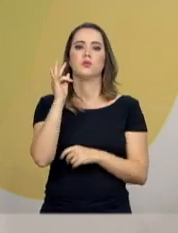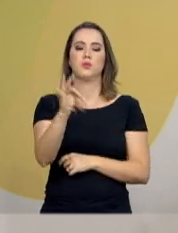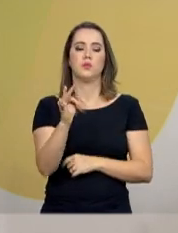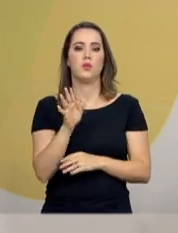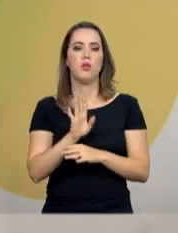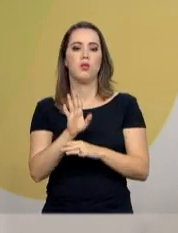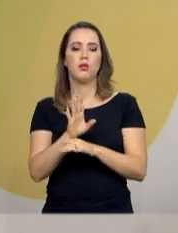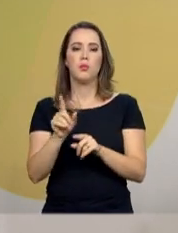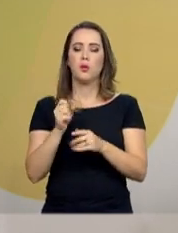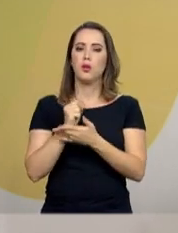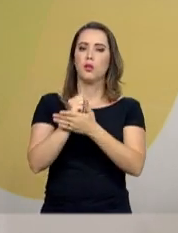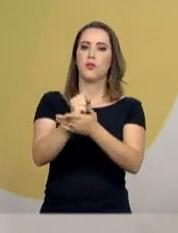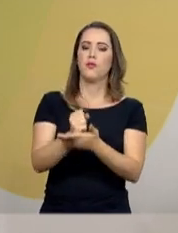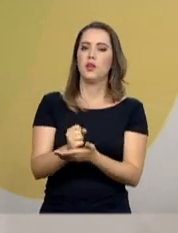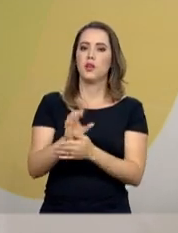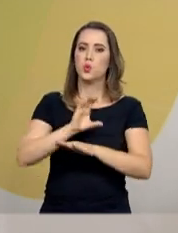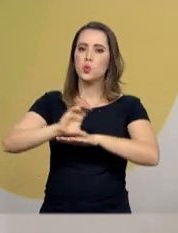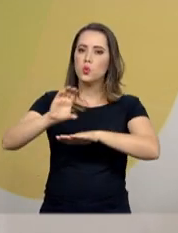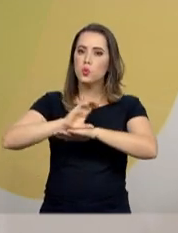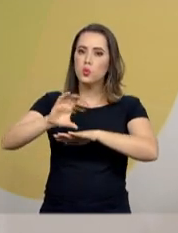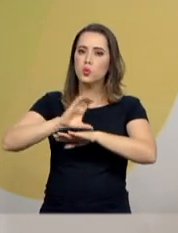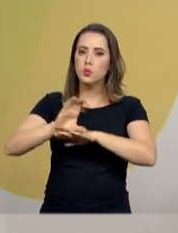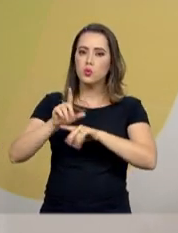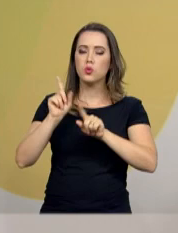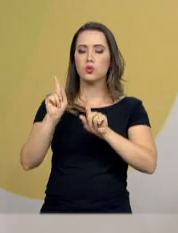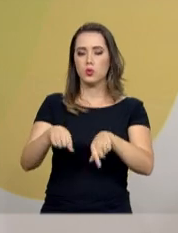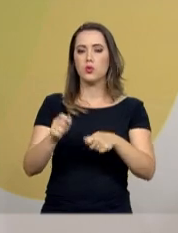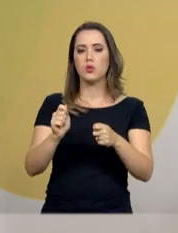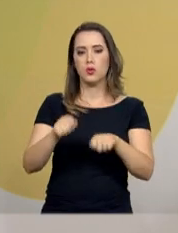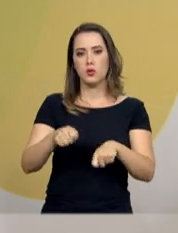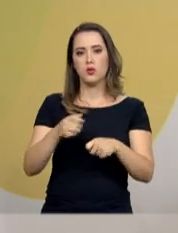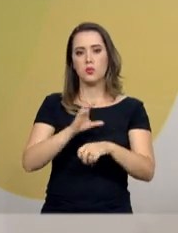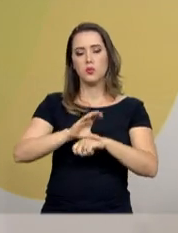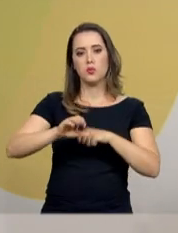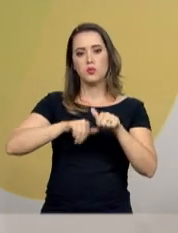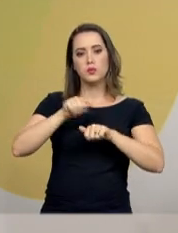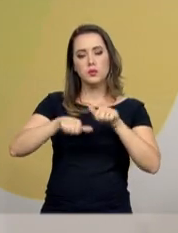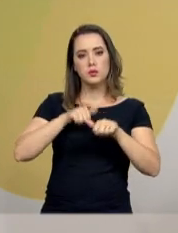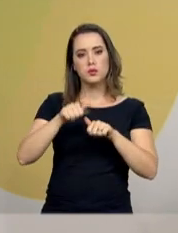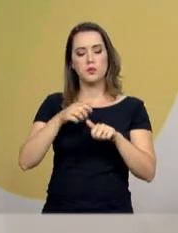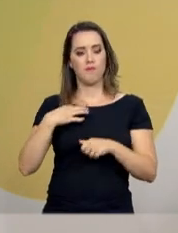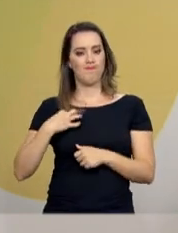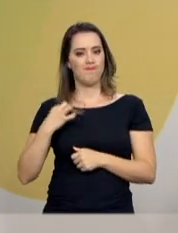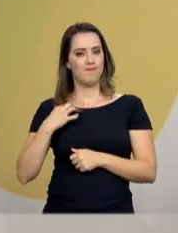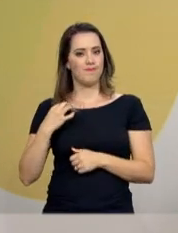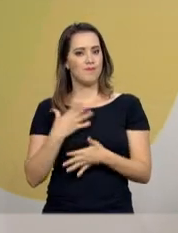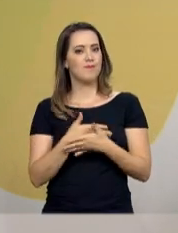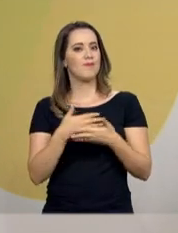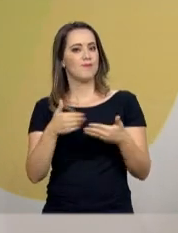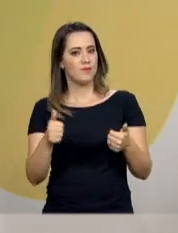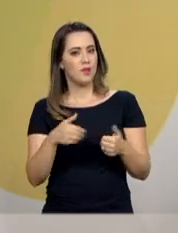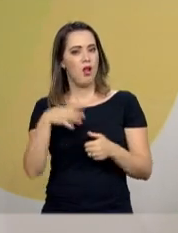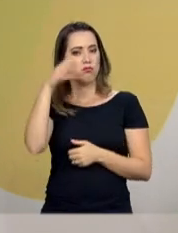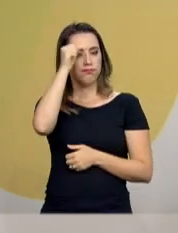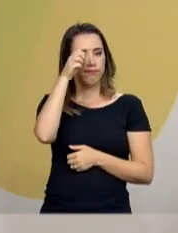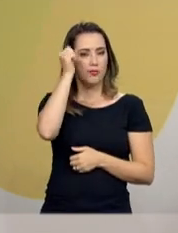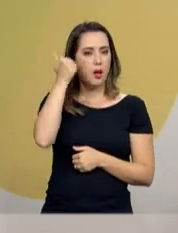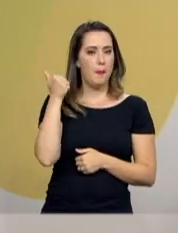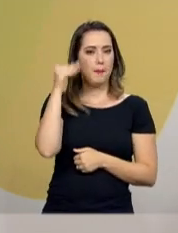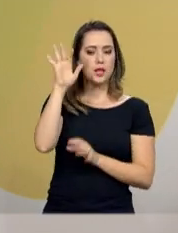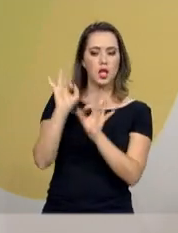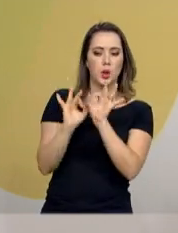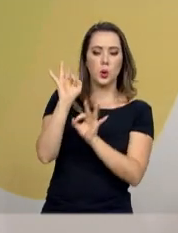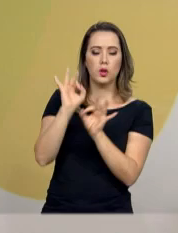Plataforma também vai oferecer cursos, tornando possível o desenvolvimento do currículo do voluntário e o aprimoramento das ações das